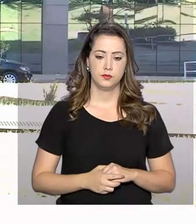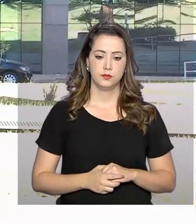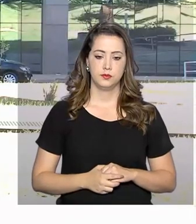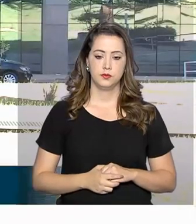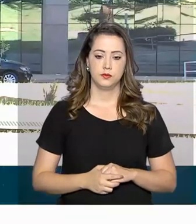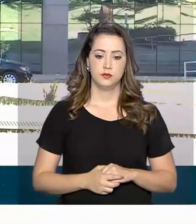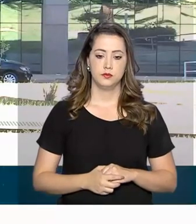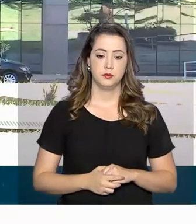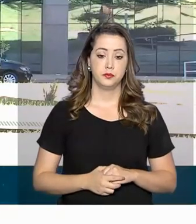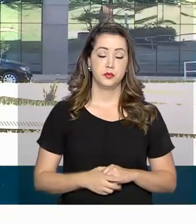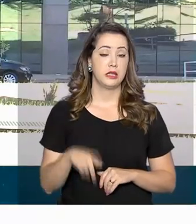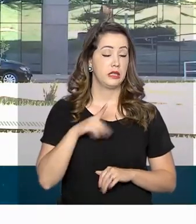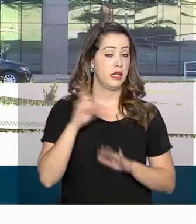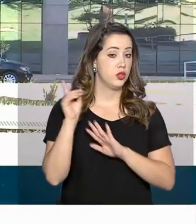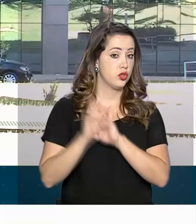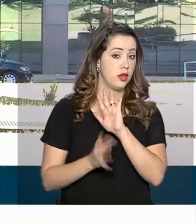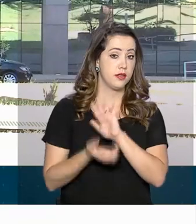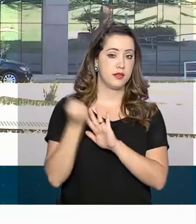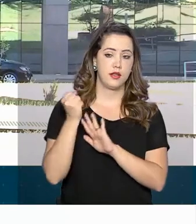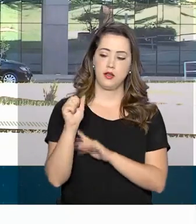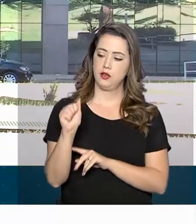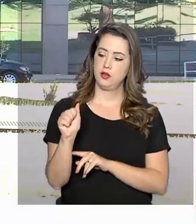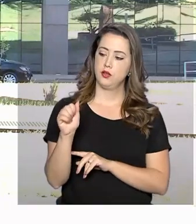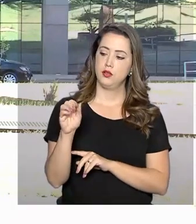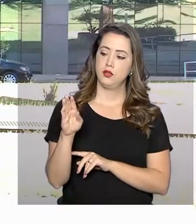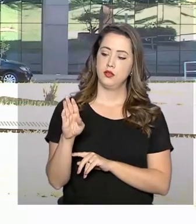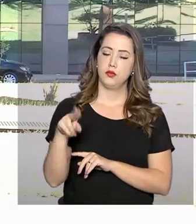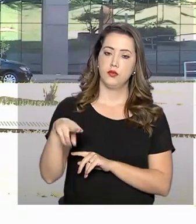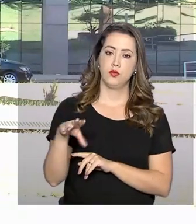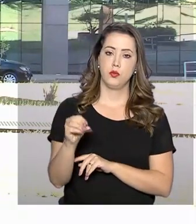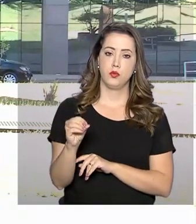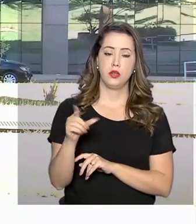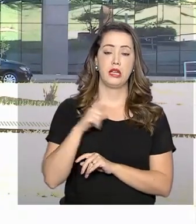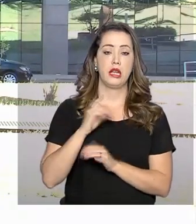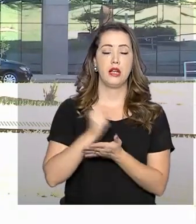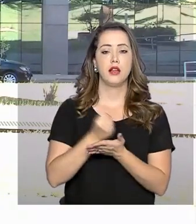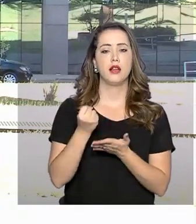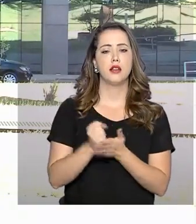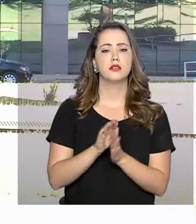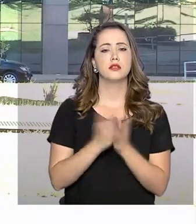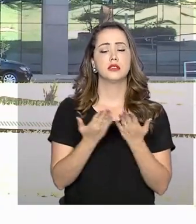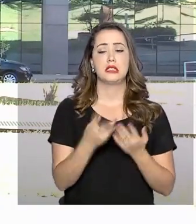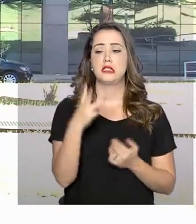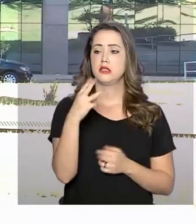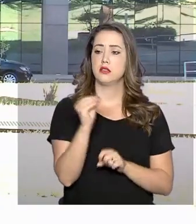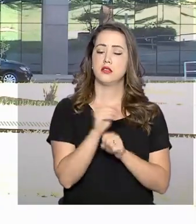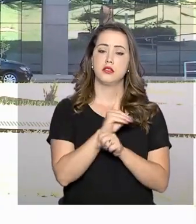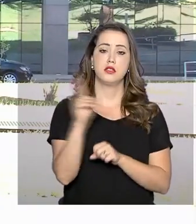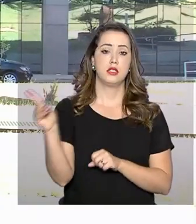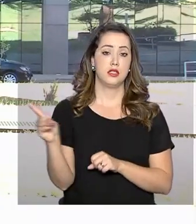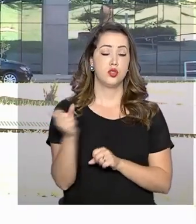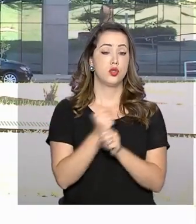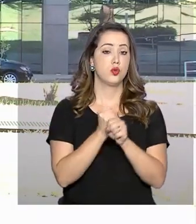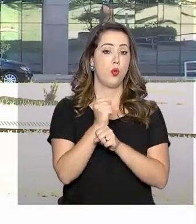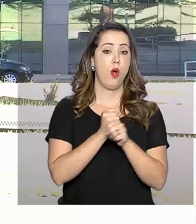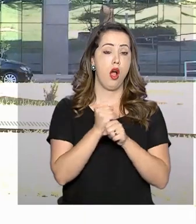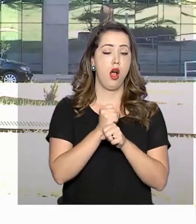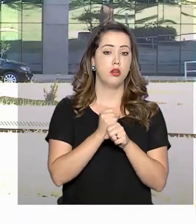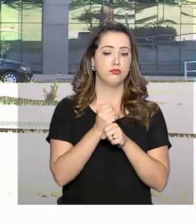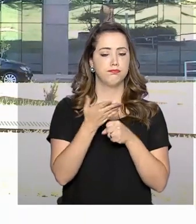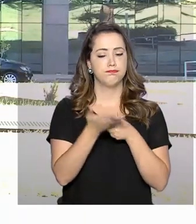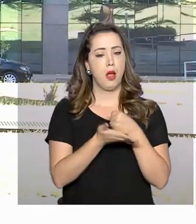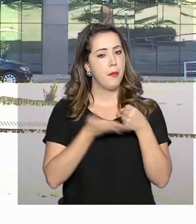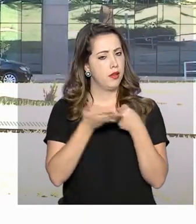Tem direito a sacar o abono quem trabalhou com carteira assinada por pelo menos 30 dias no ano base. Ganhou no